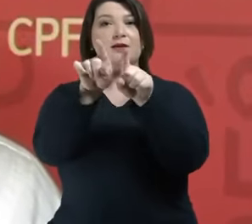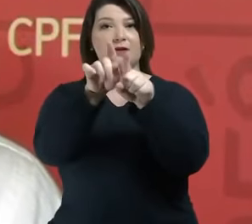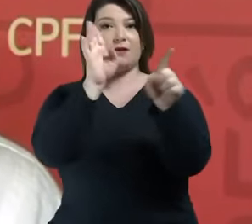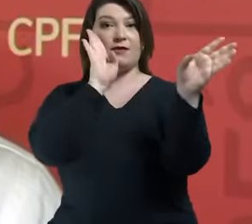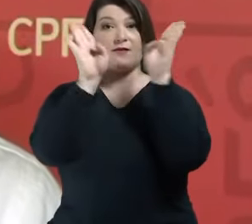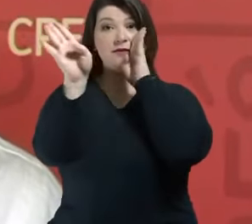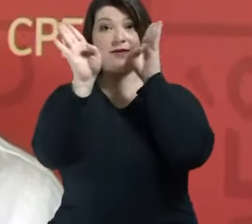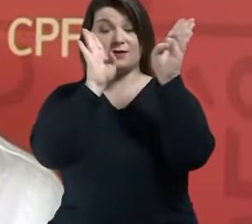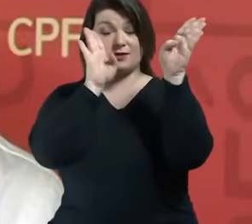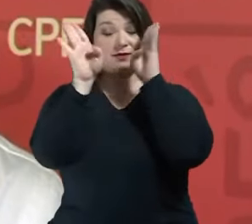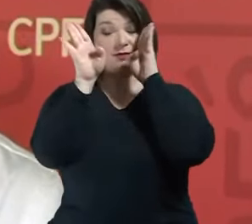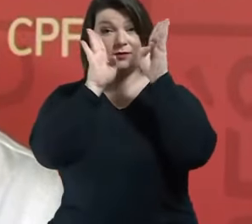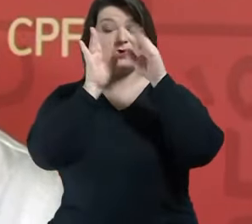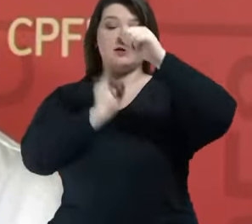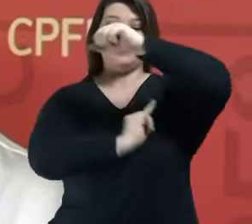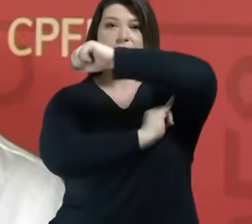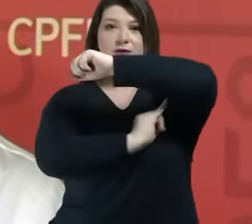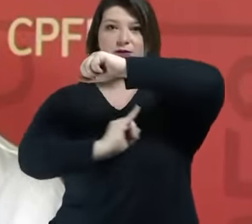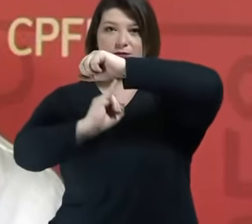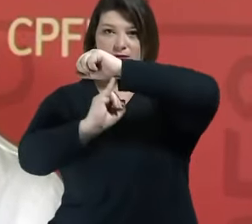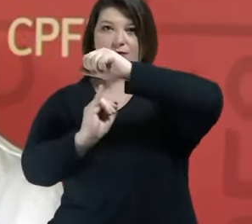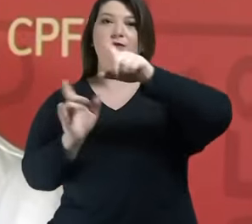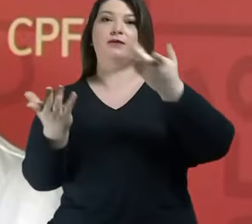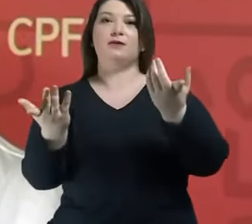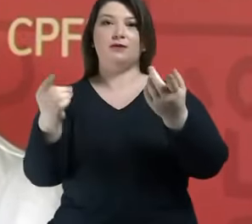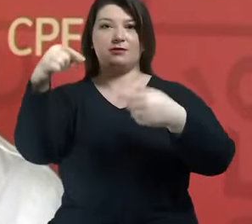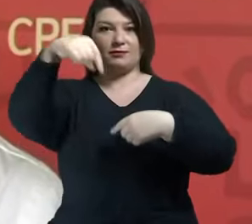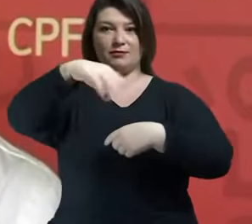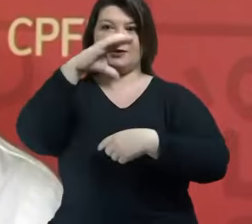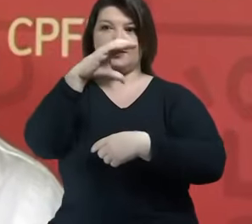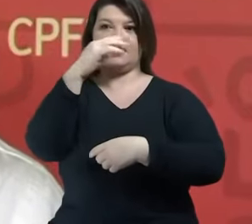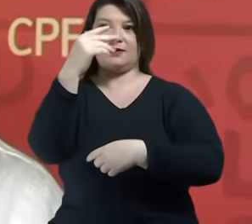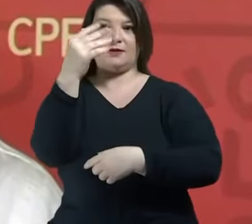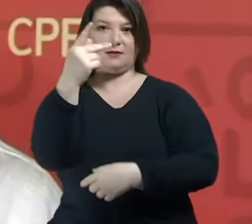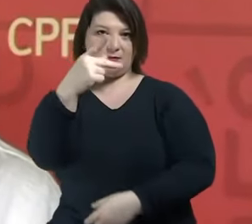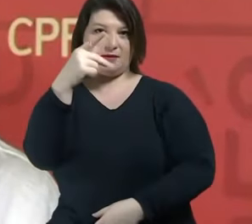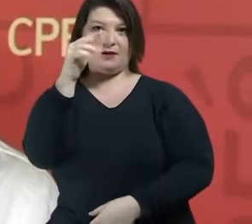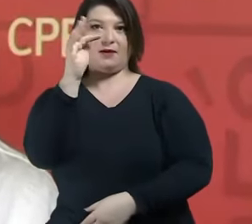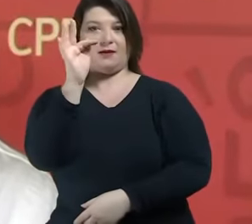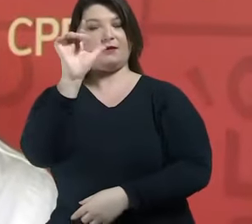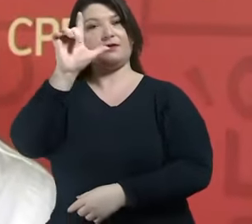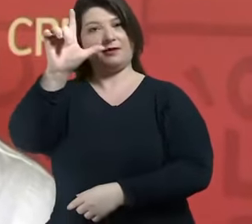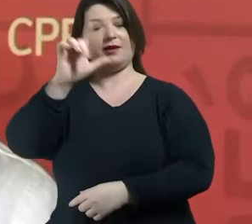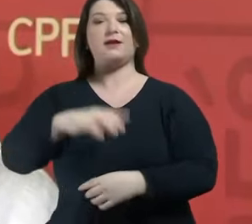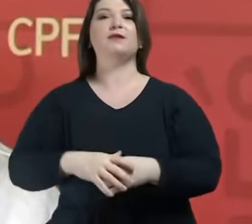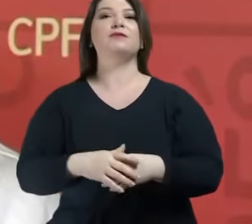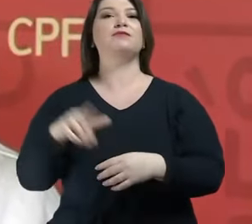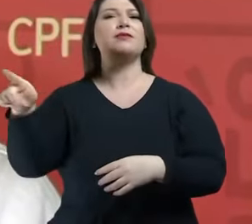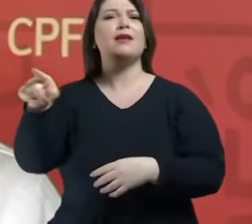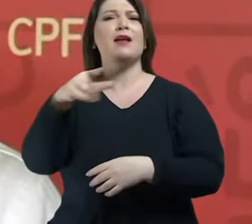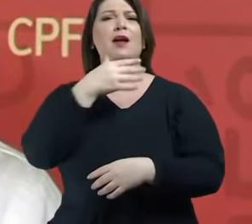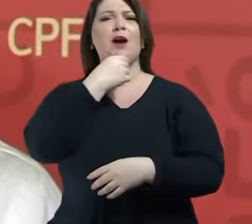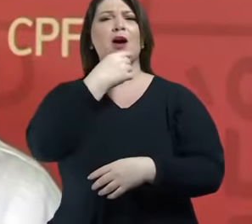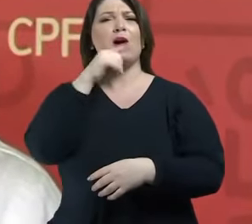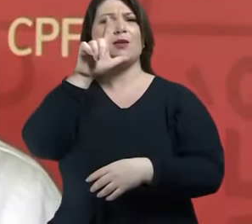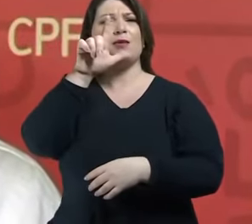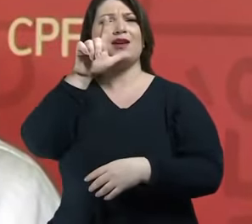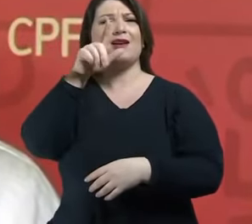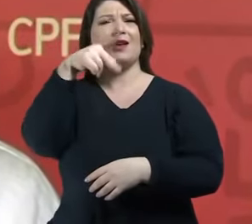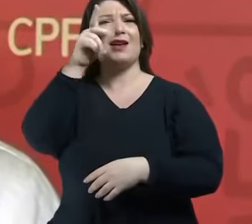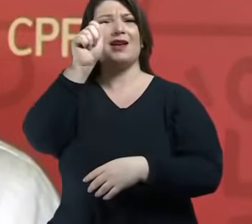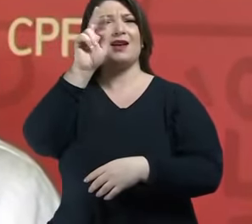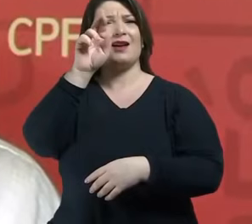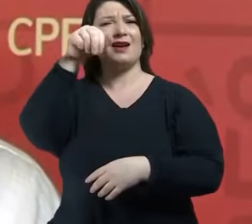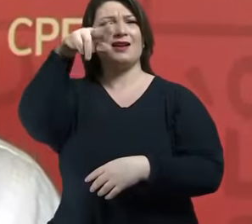e também na do Karnal. Um breve currículo do nosso convidado de hoje. Hoje Karnal é historiador, doutor pela USP, professor,